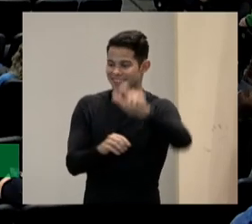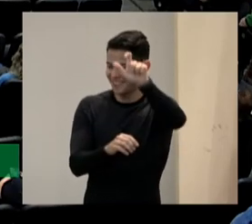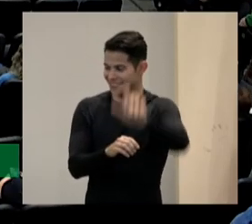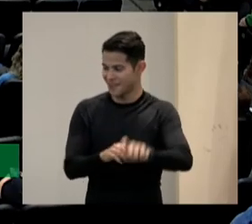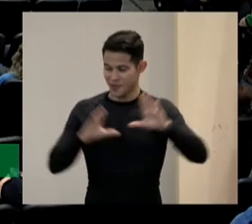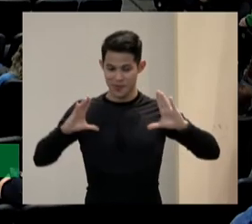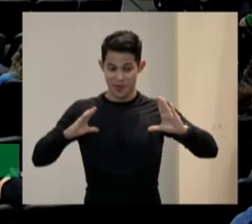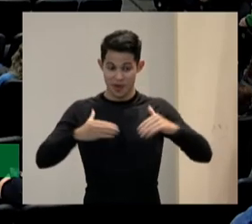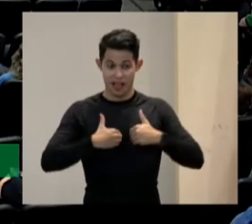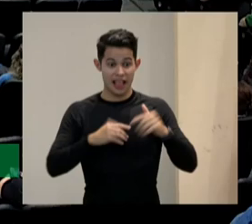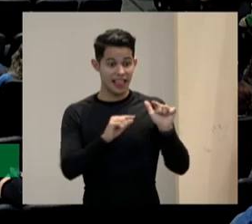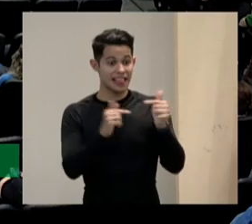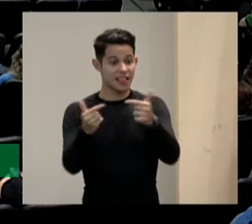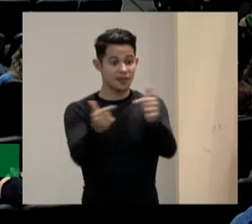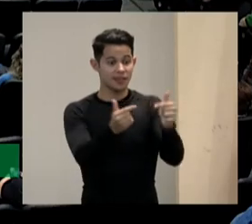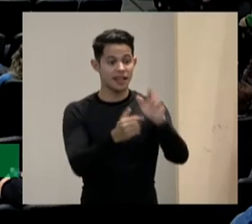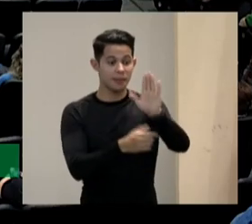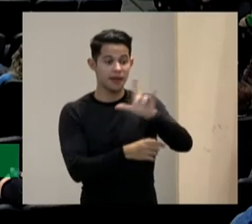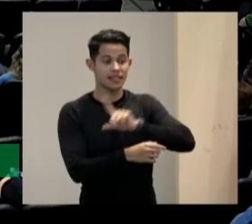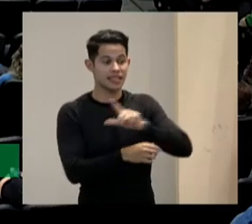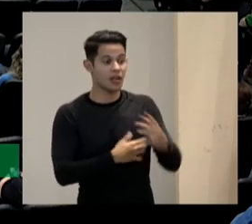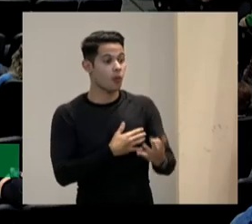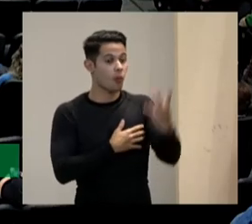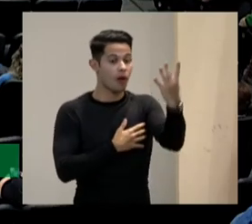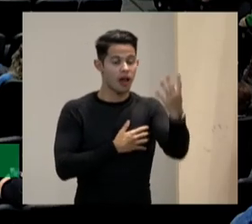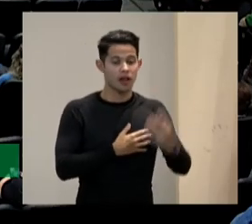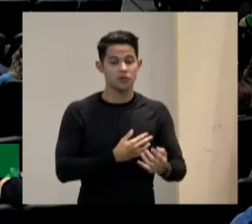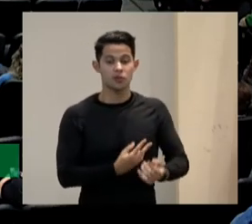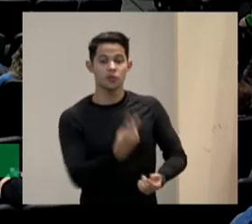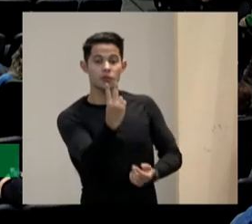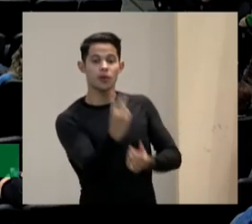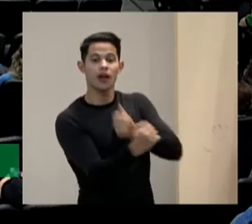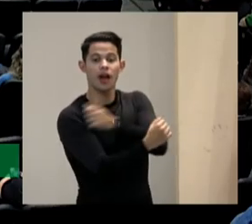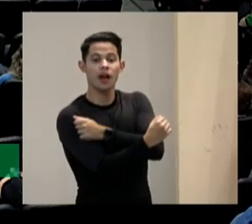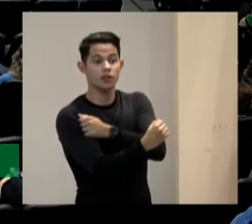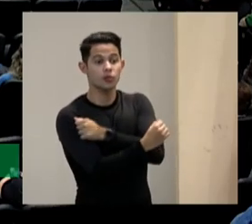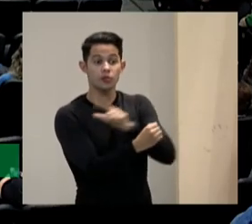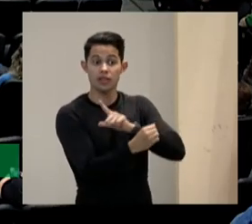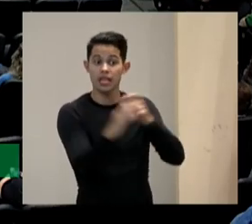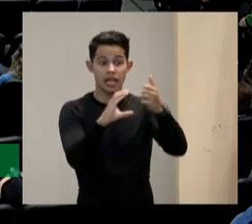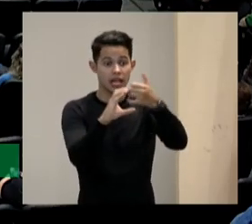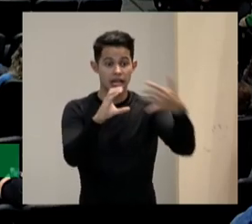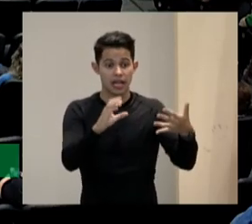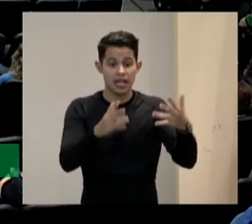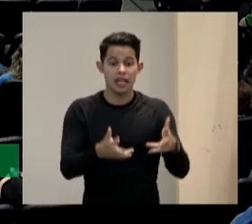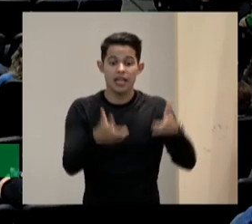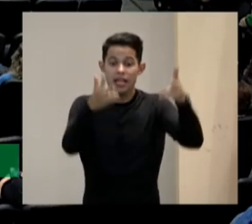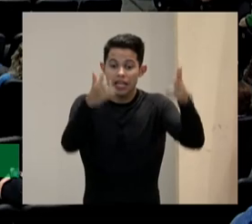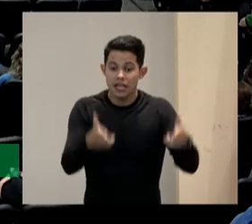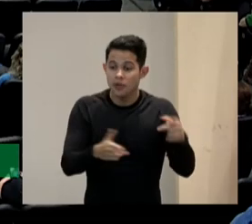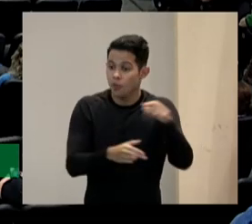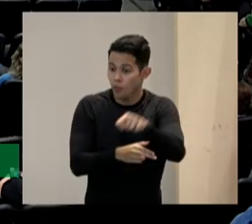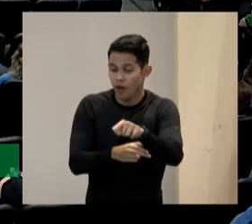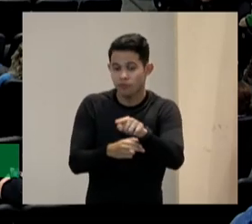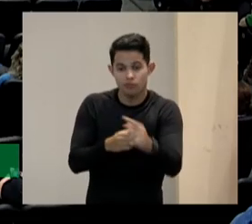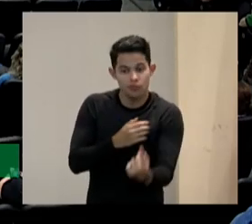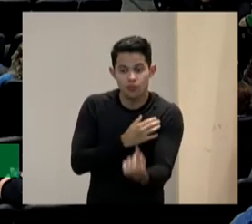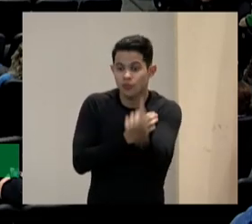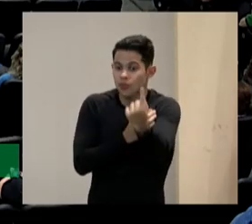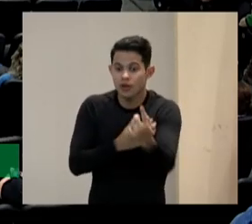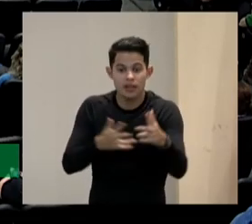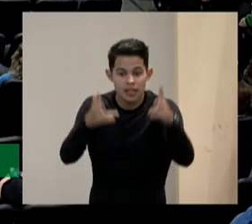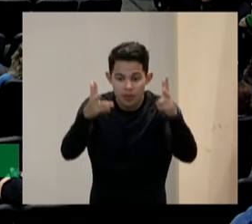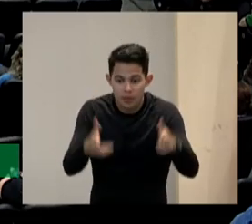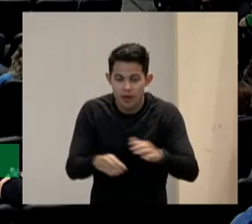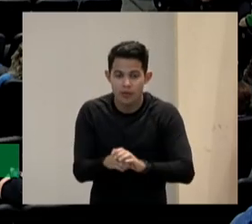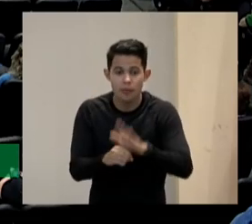mas tenho quatro ou cinco alunos ou dois alunos que têm as mesmas características ou as mesmas singularidades eu não tenho um